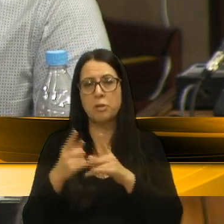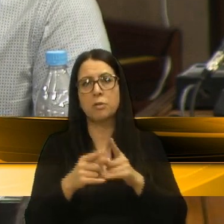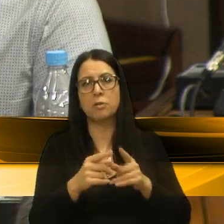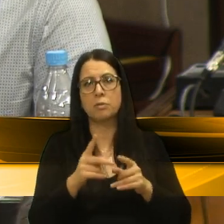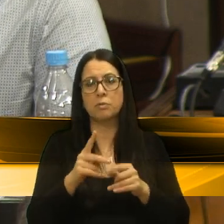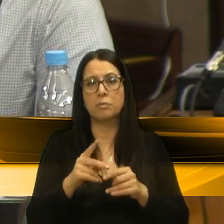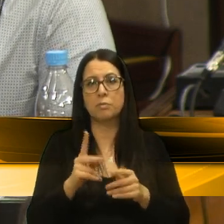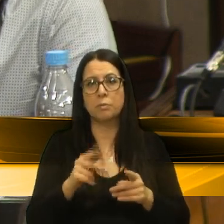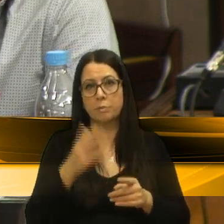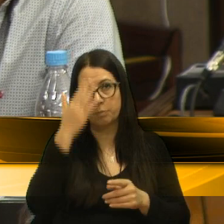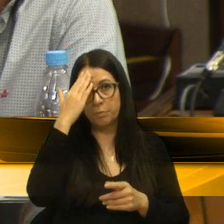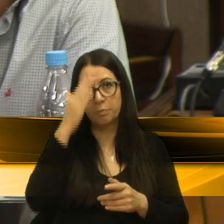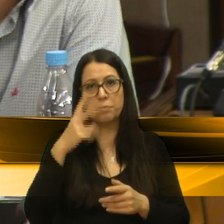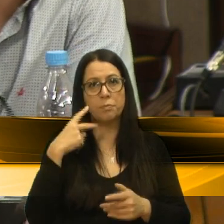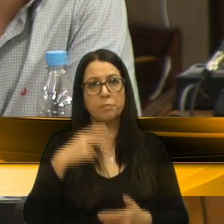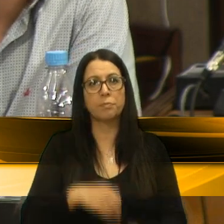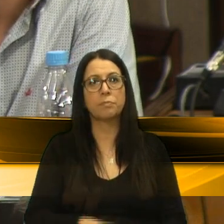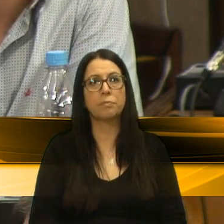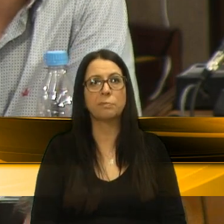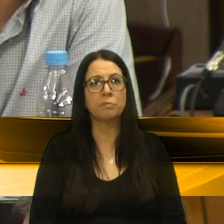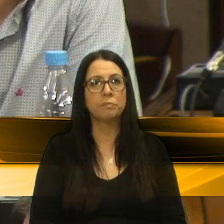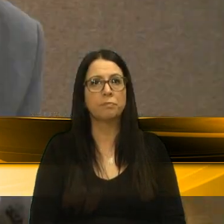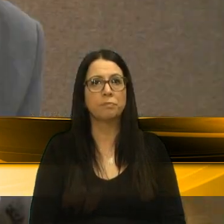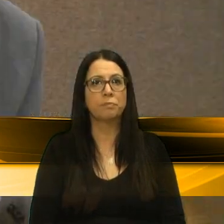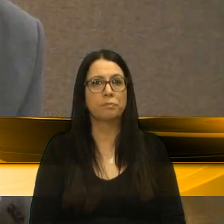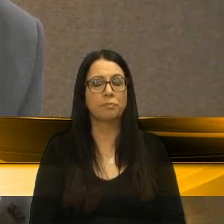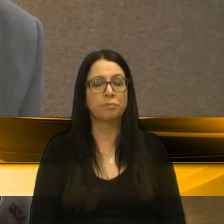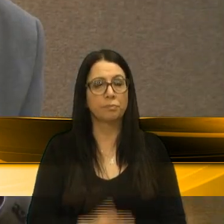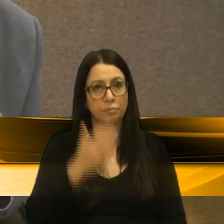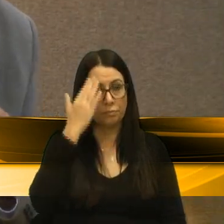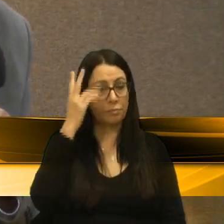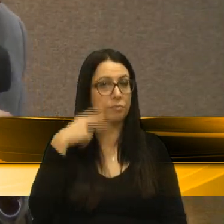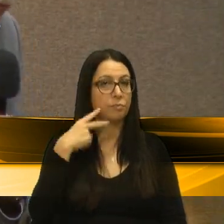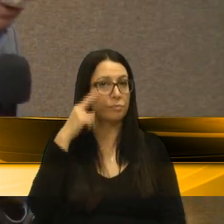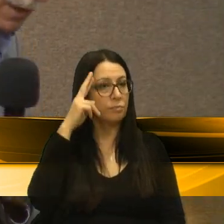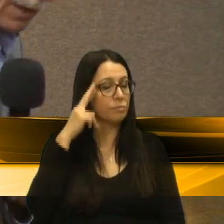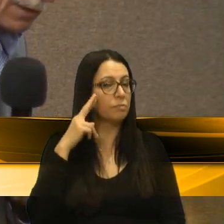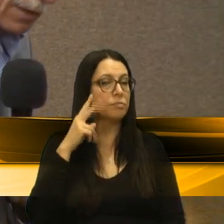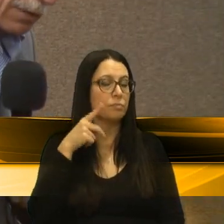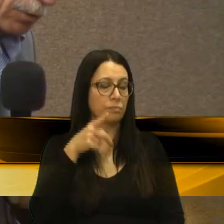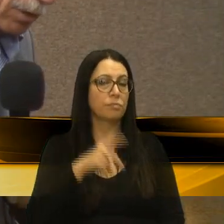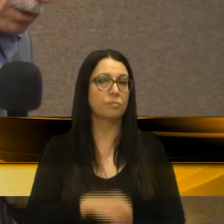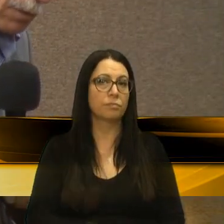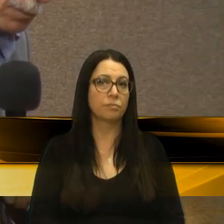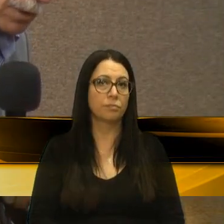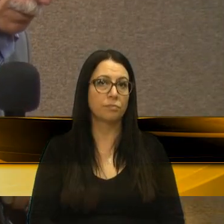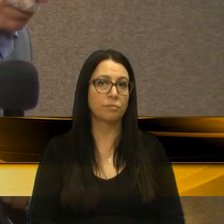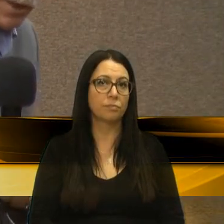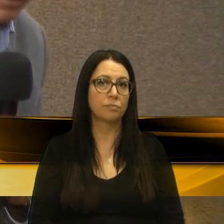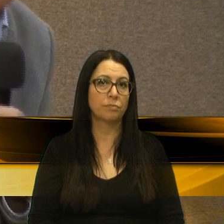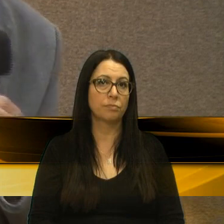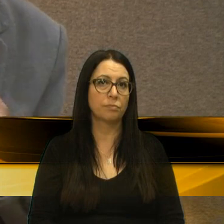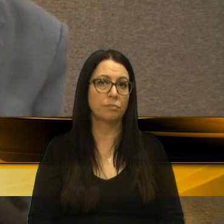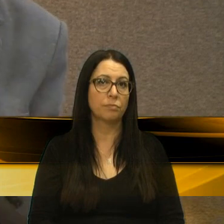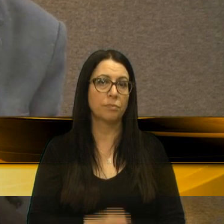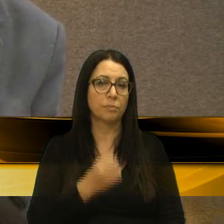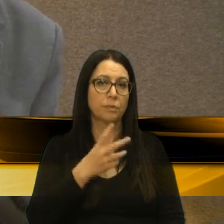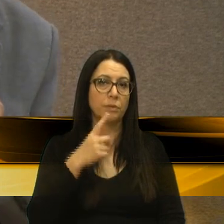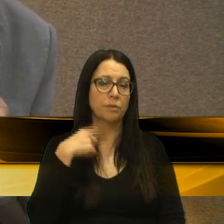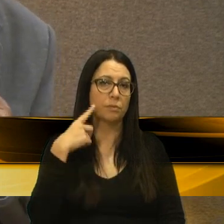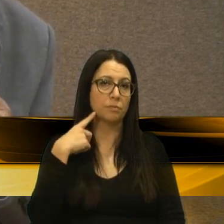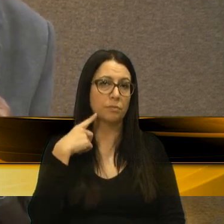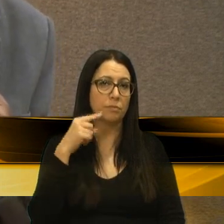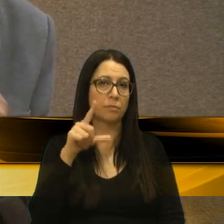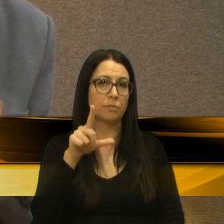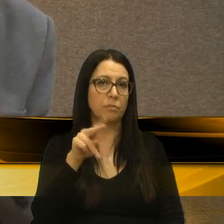alimentícios. Obrigado, vereador. Obrigado, vereador Rafael. a Exª coloca com muita propriedade, foi o deputado Luiz